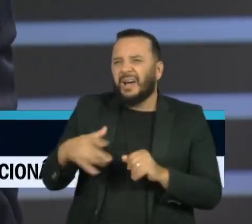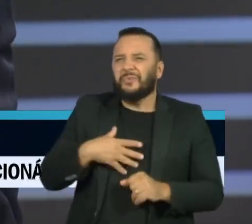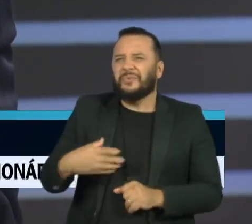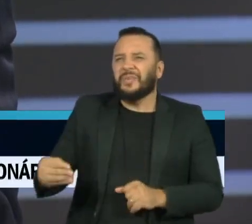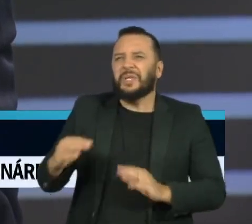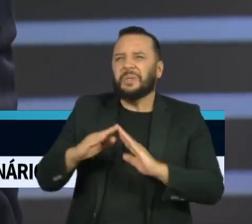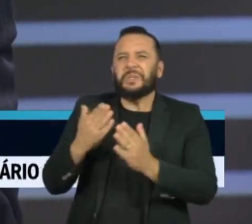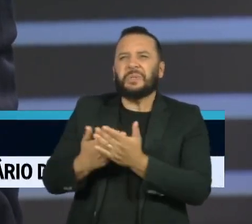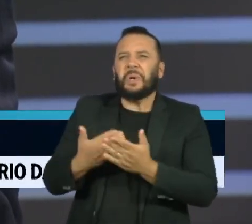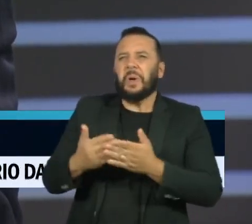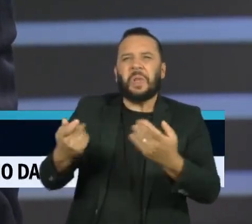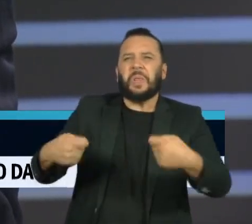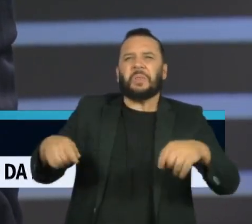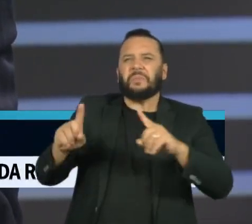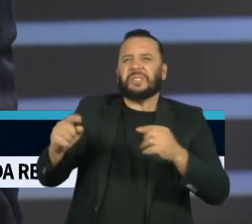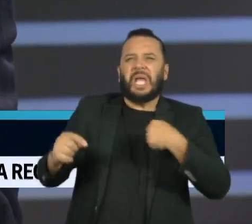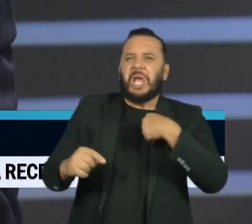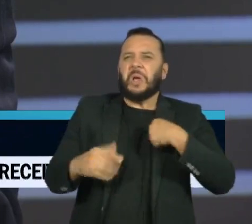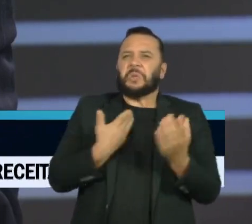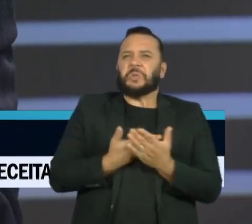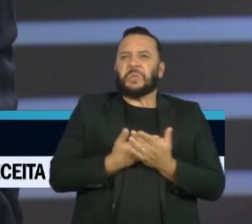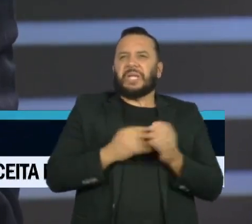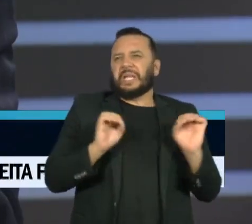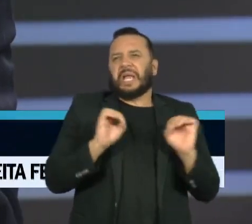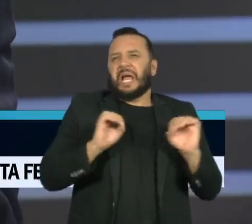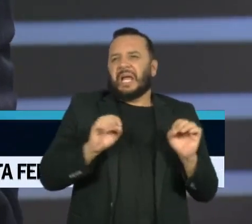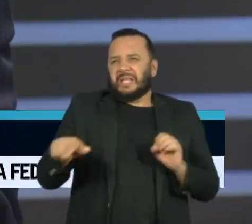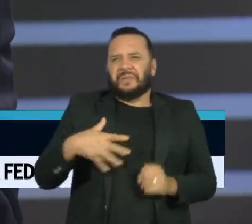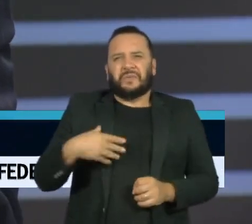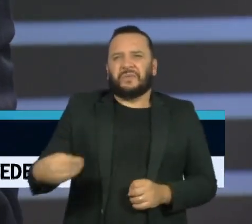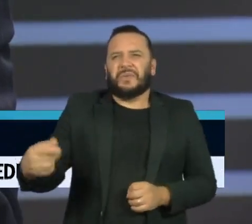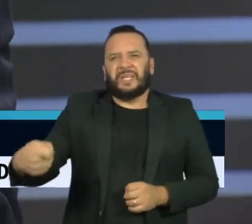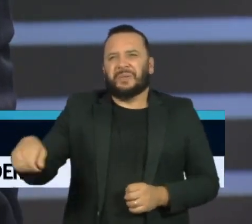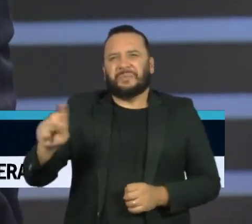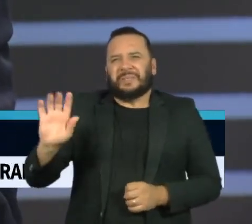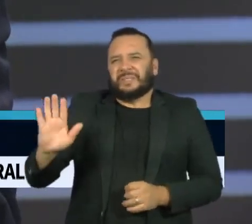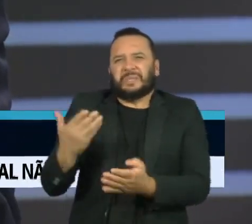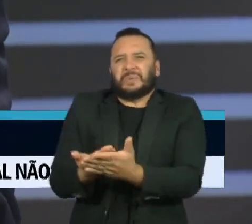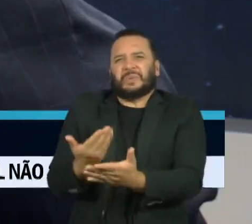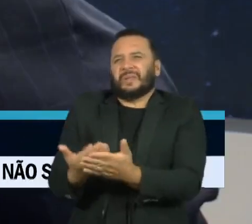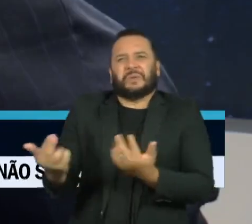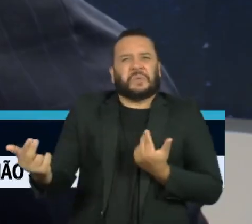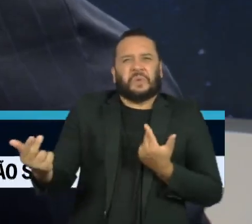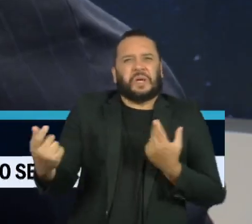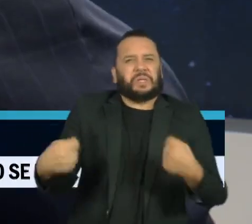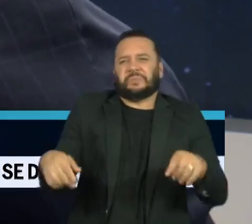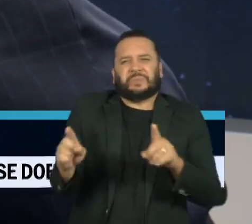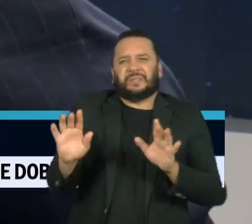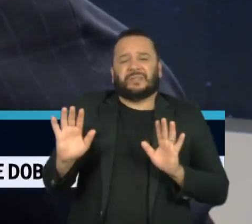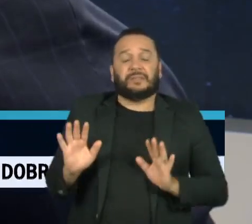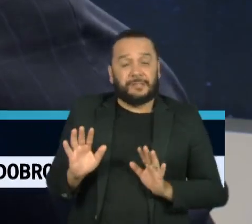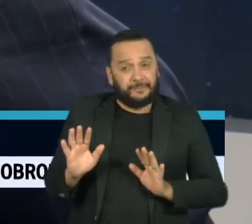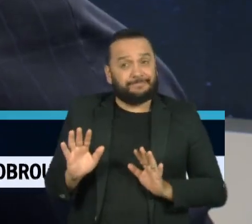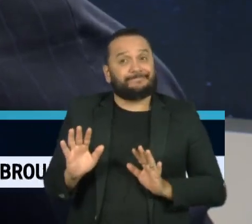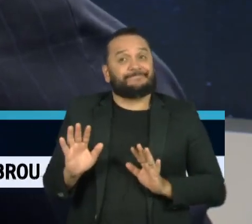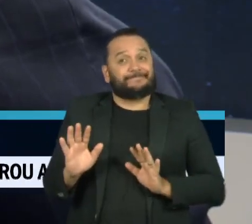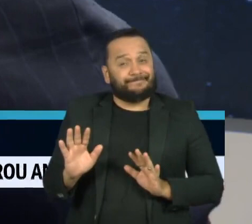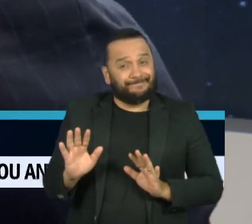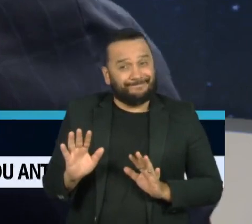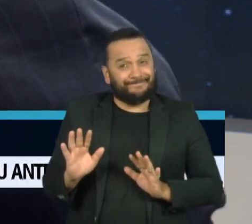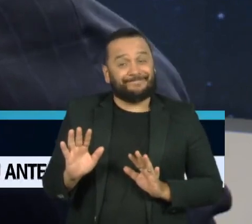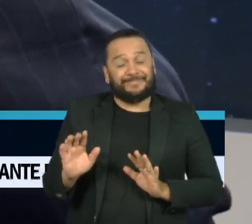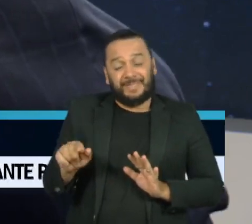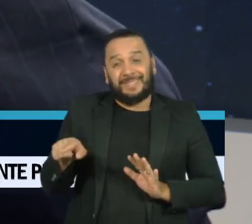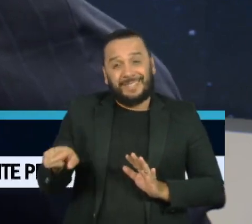entender que a educação formal é uma das poucas coisas que,